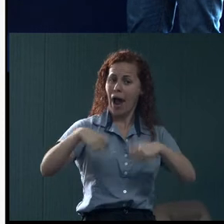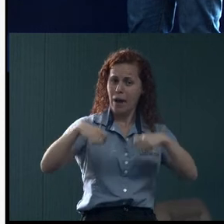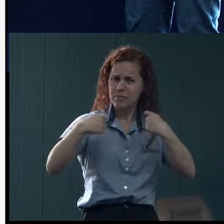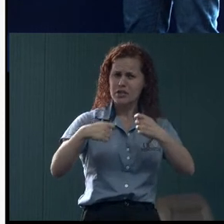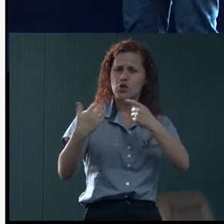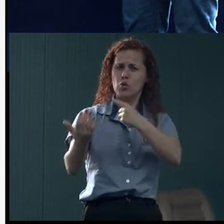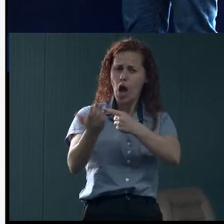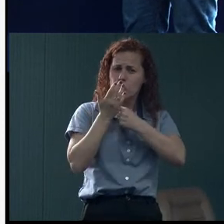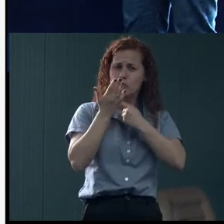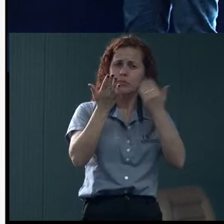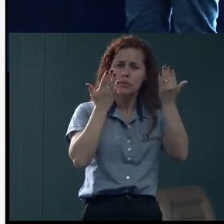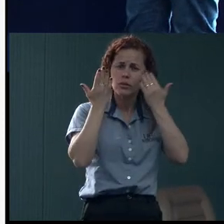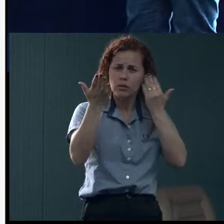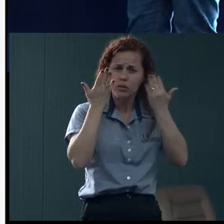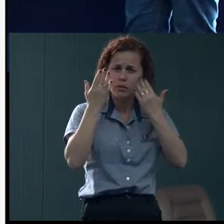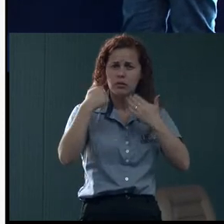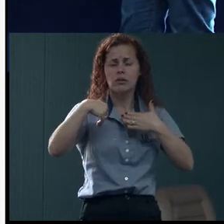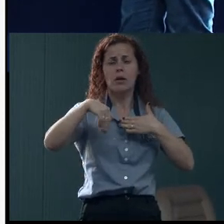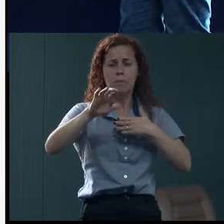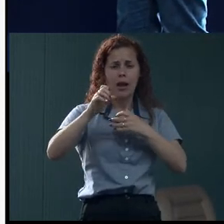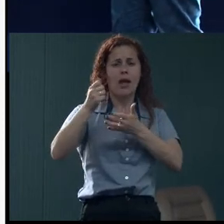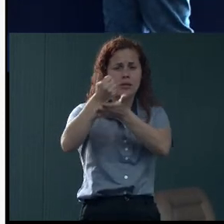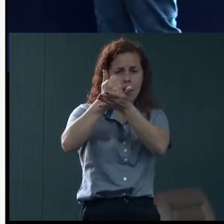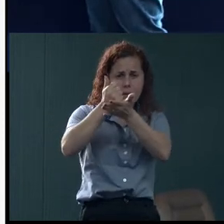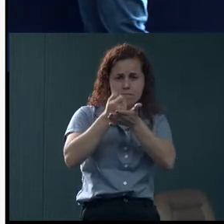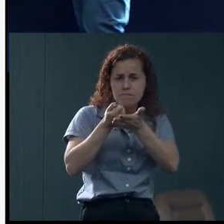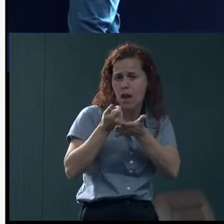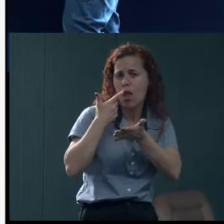uma ajuda do psiquiatra, tomando mais de uma medicação,